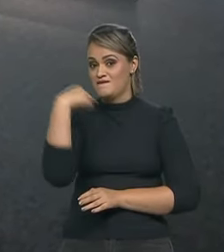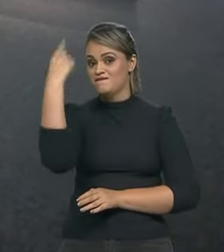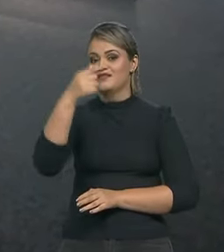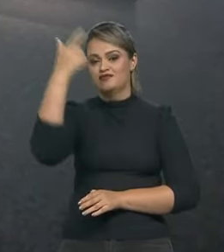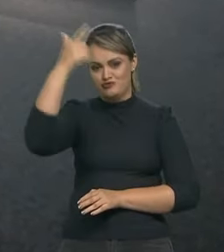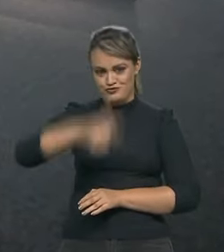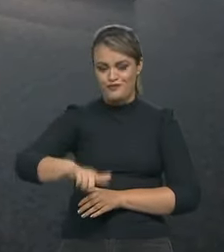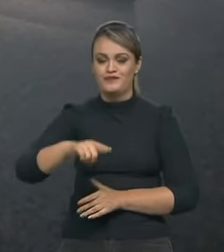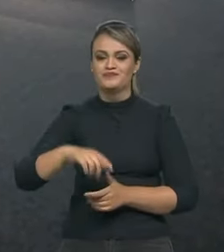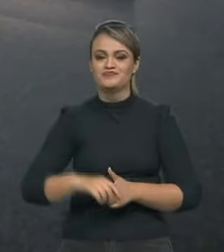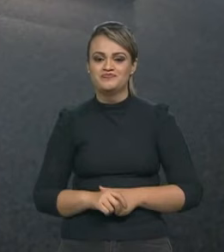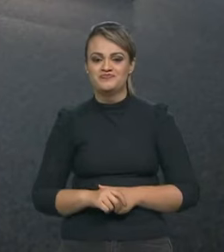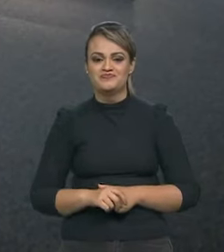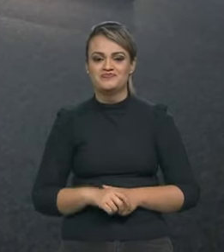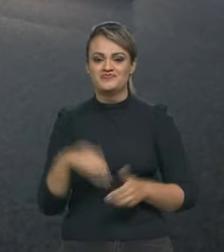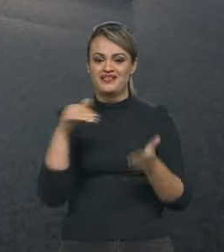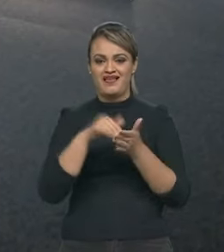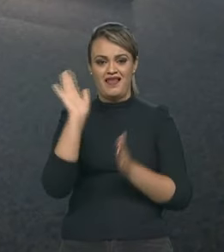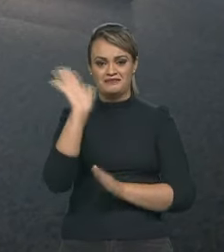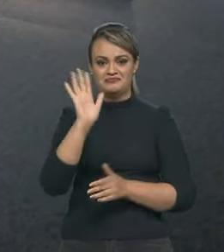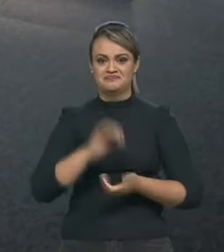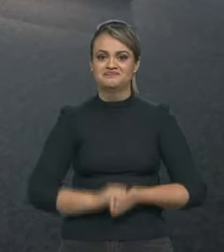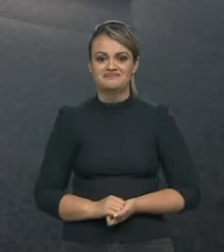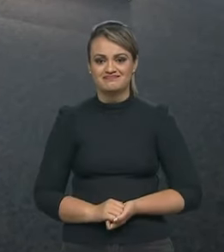vem tem mais Sem Censura até lá